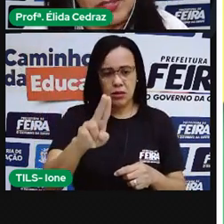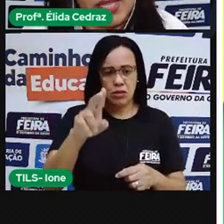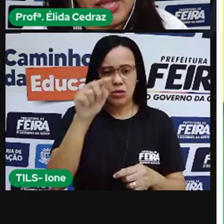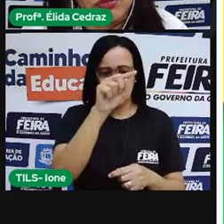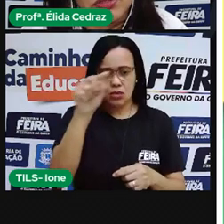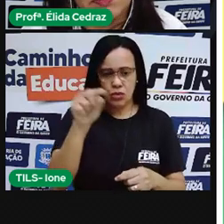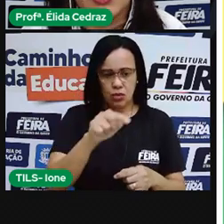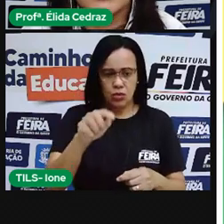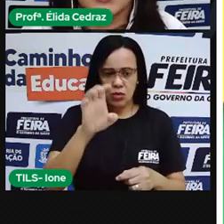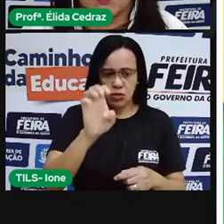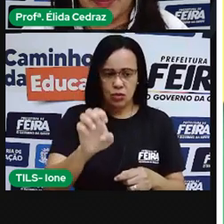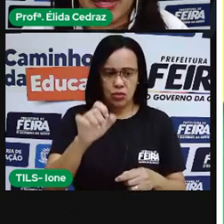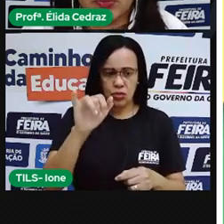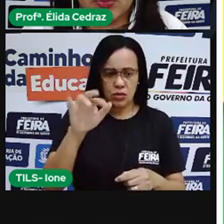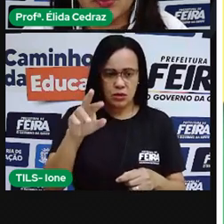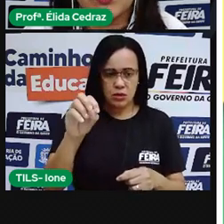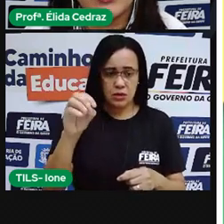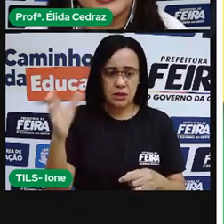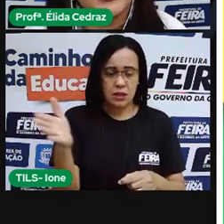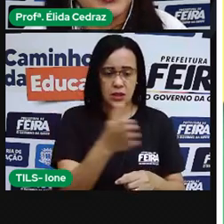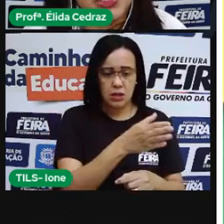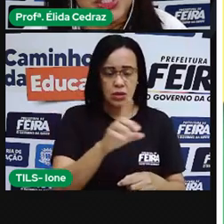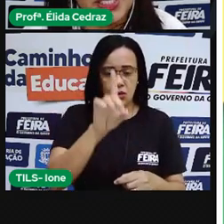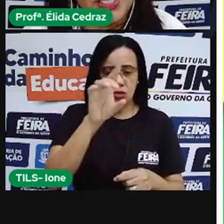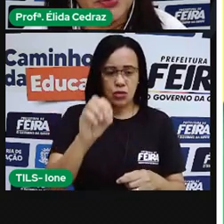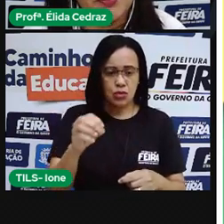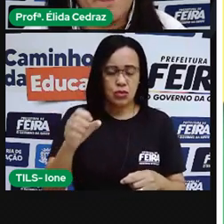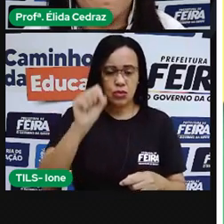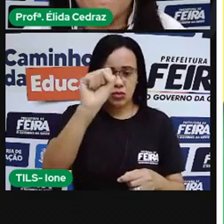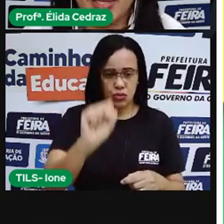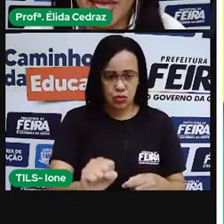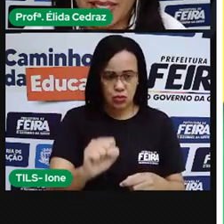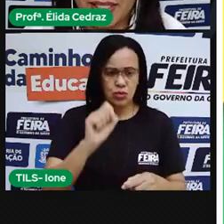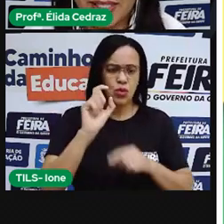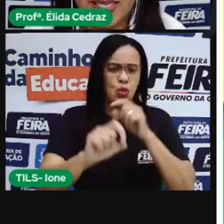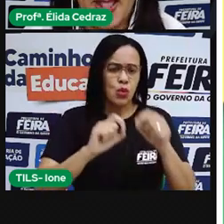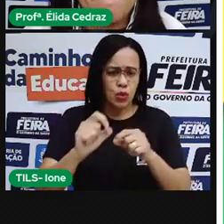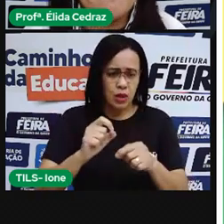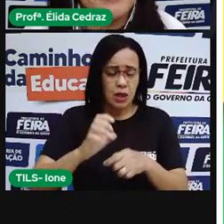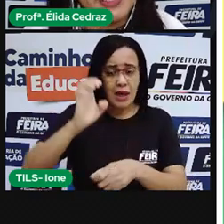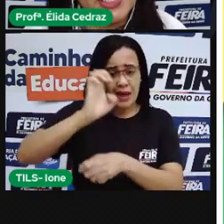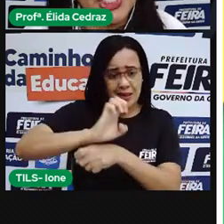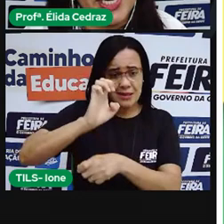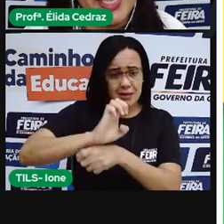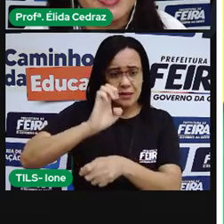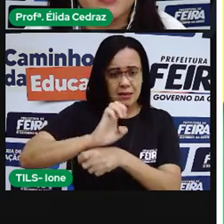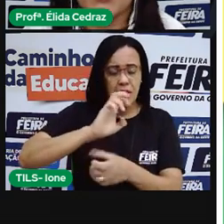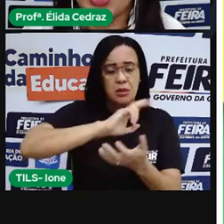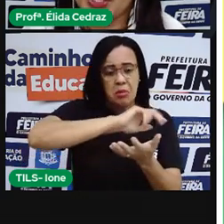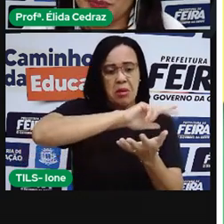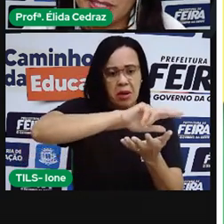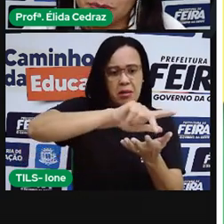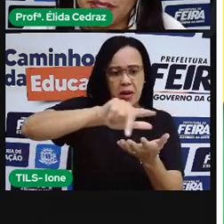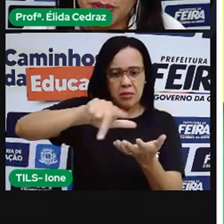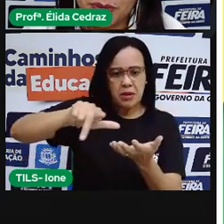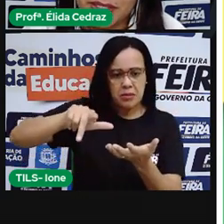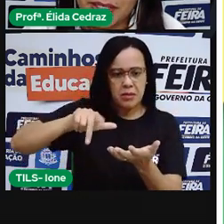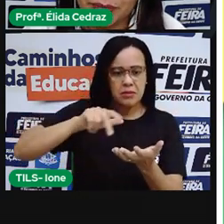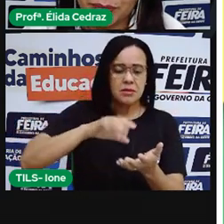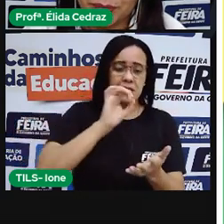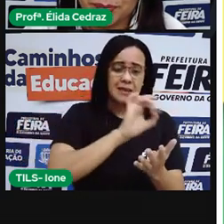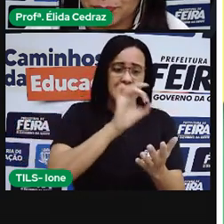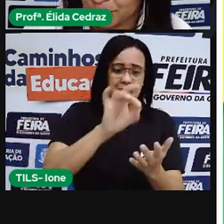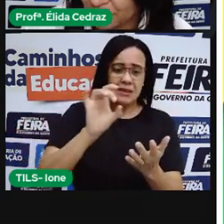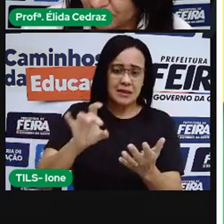cinco estados, São Paulo, Rio de Janeiro, Bahia, Minas Gerais e o Espírito